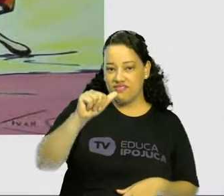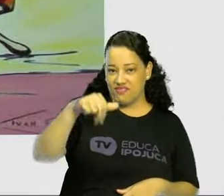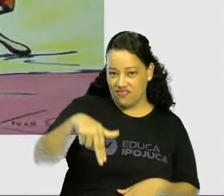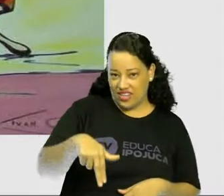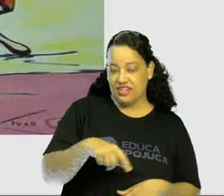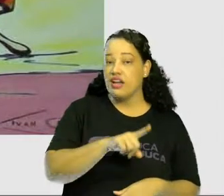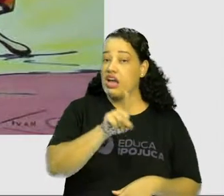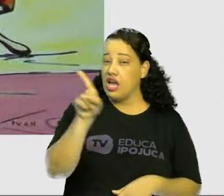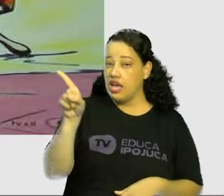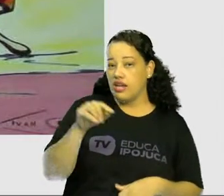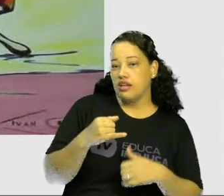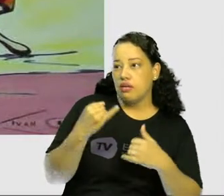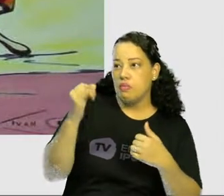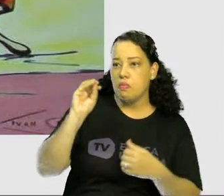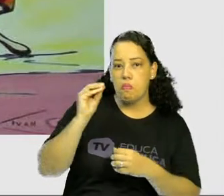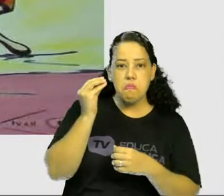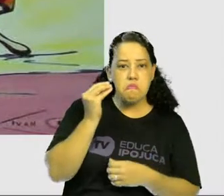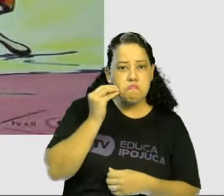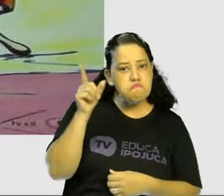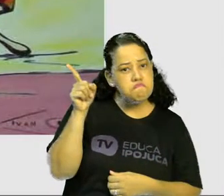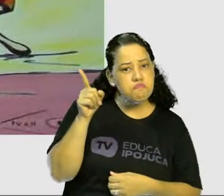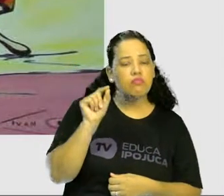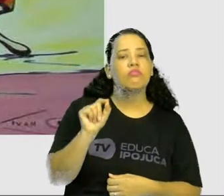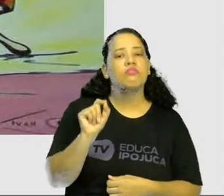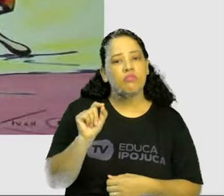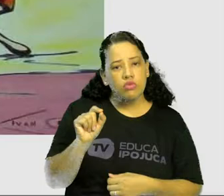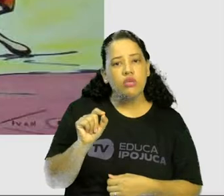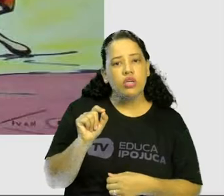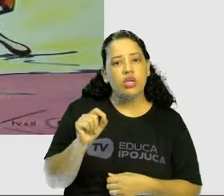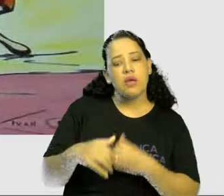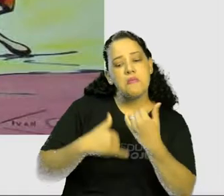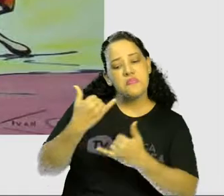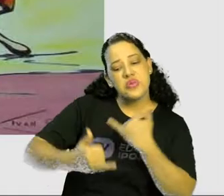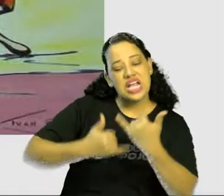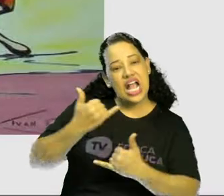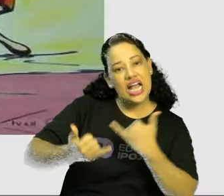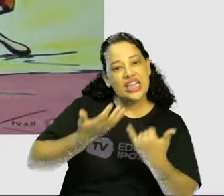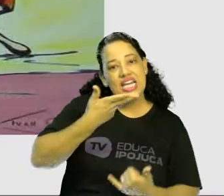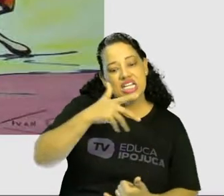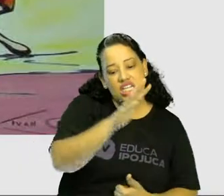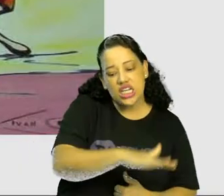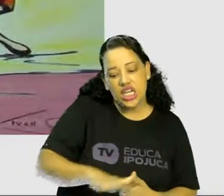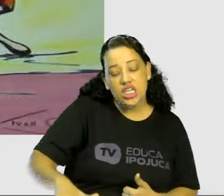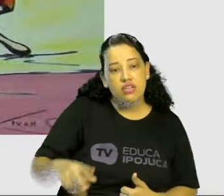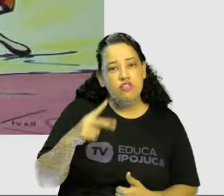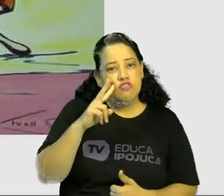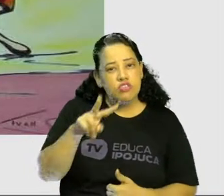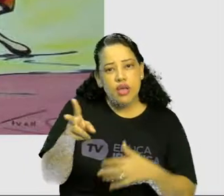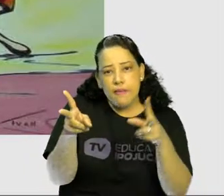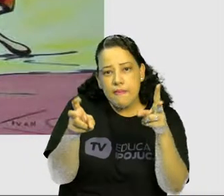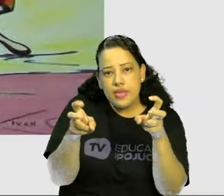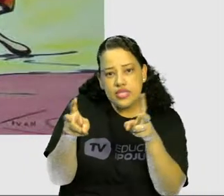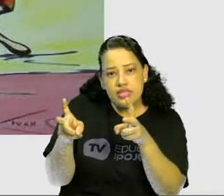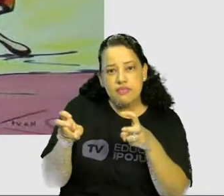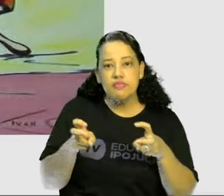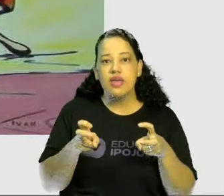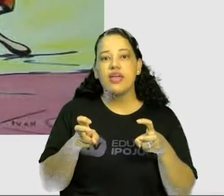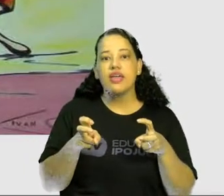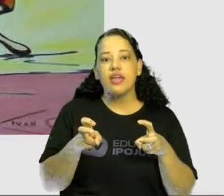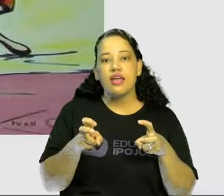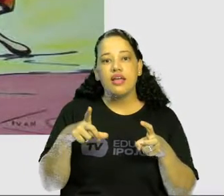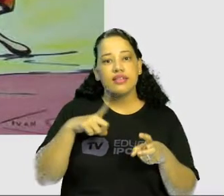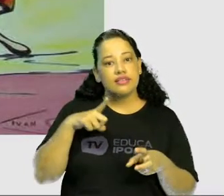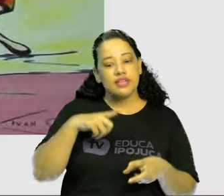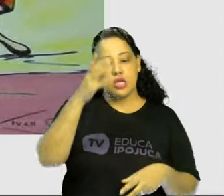Brincadeira de criança. Observe aqui. O é que vocês conseguem perceber? Temos aqui várias o quê?